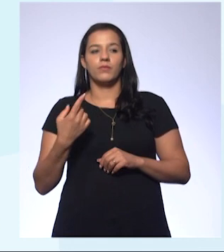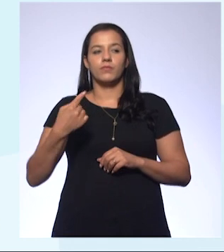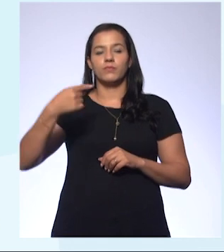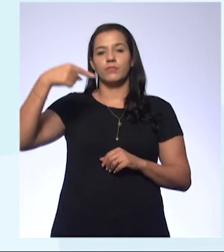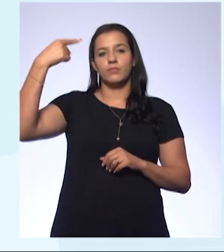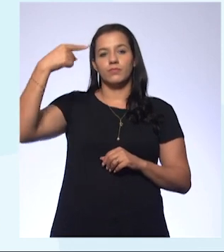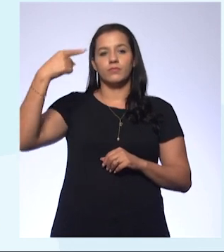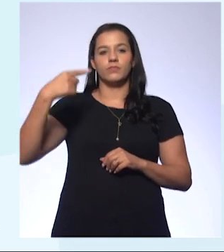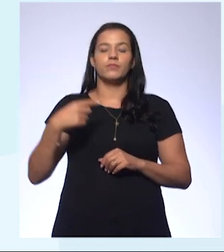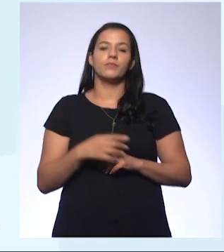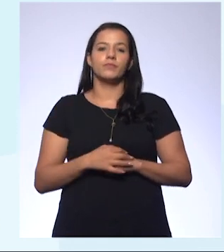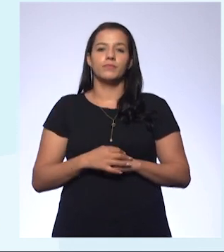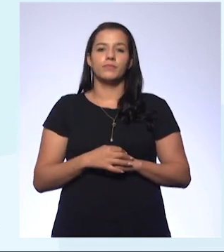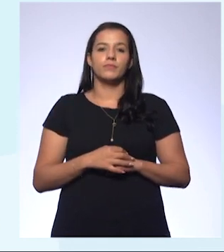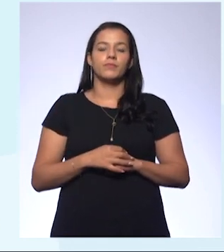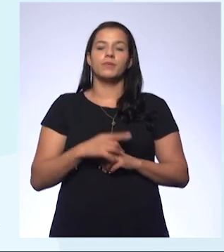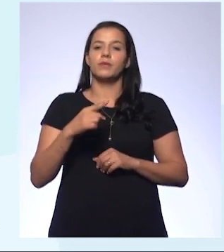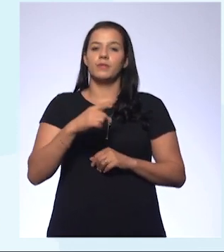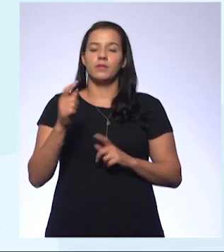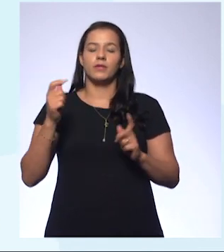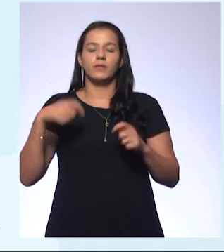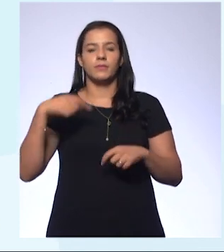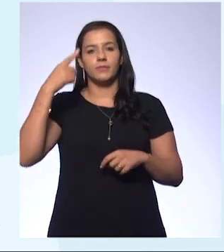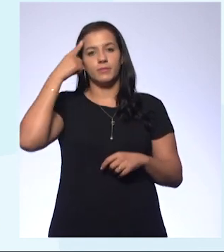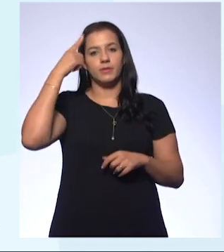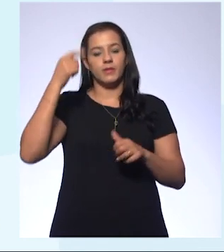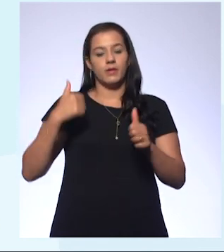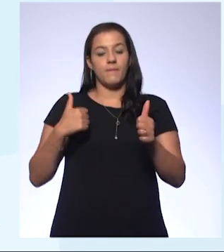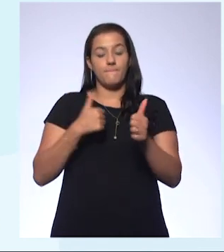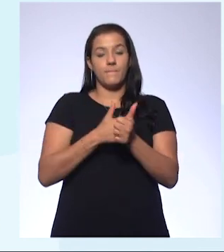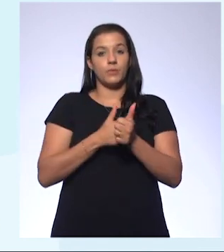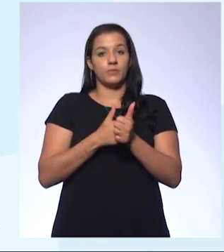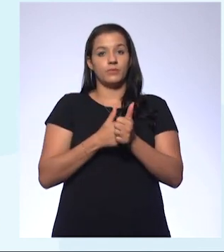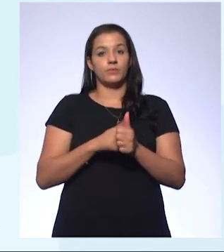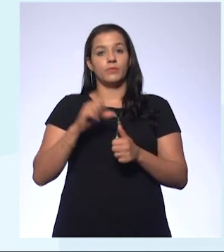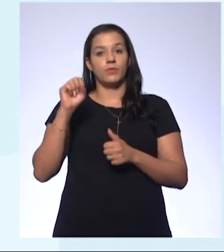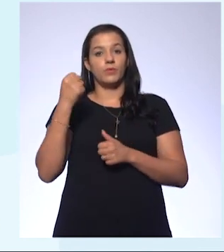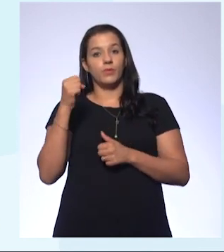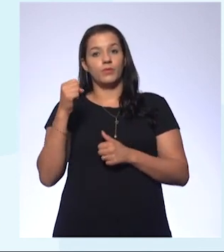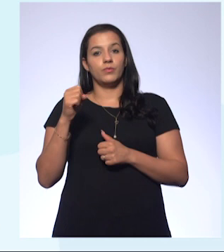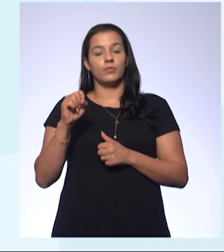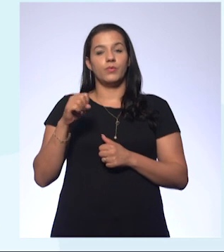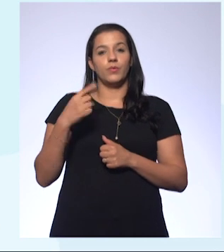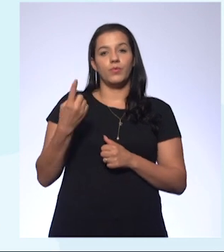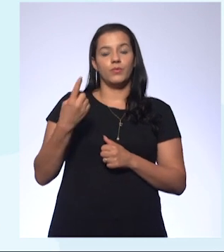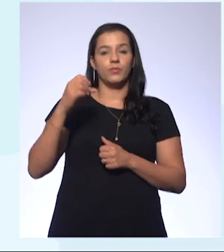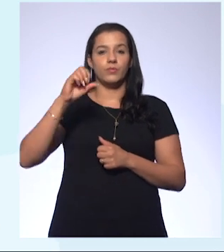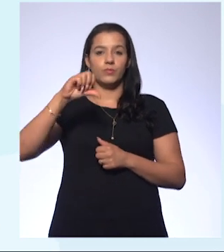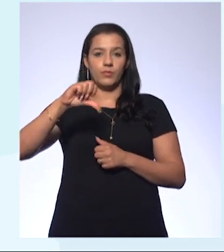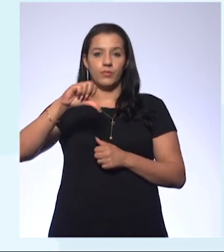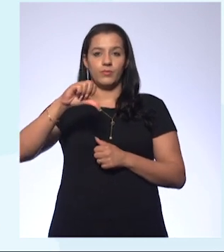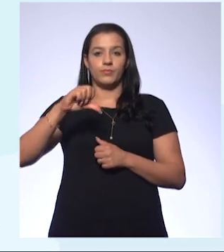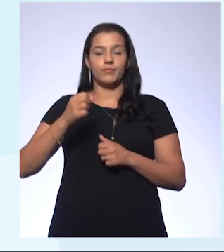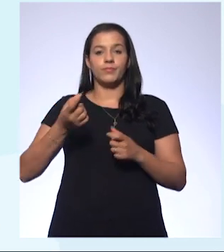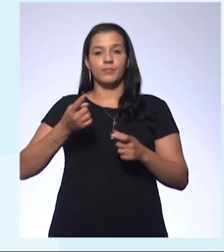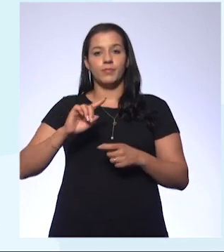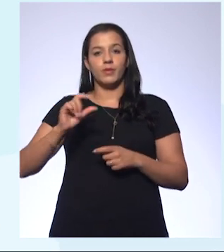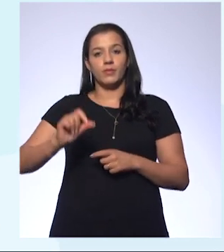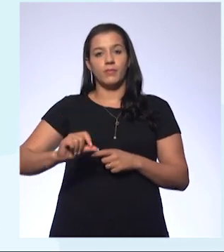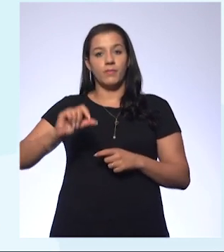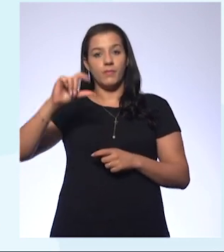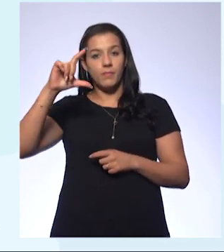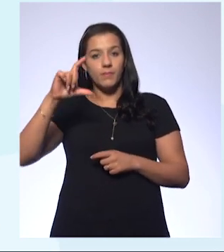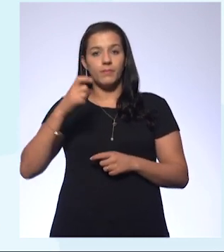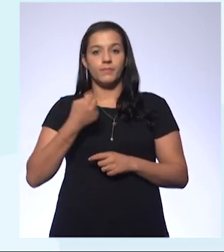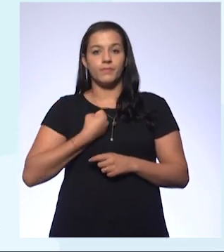a tanto. Então, eu posso pensar que ele está próximo a 8 ou está próximo a 9. Quanto maior for esse número,